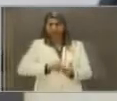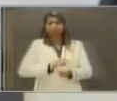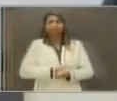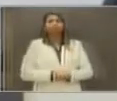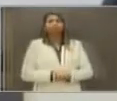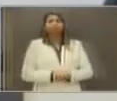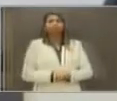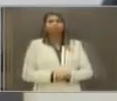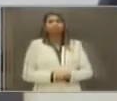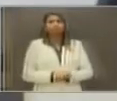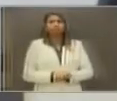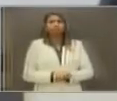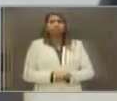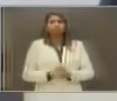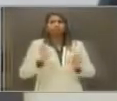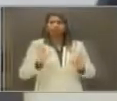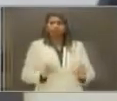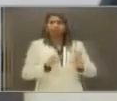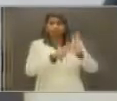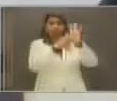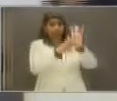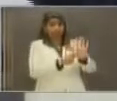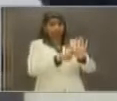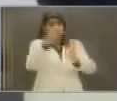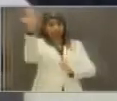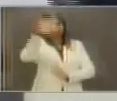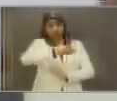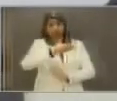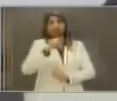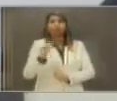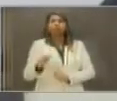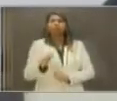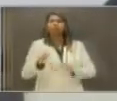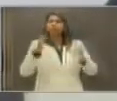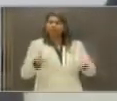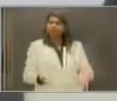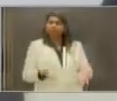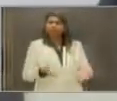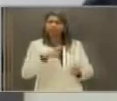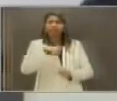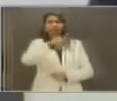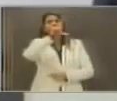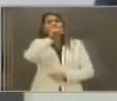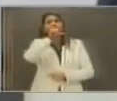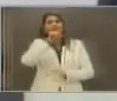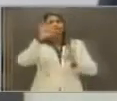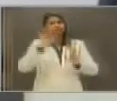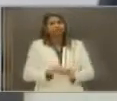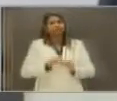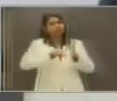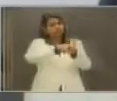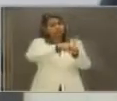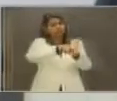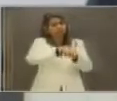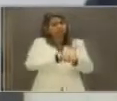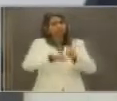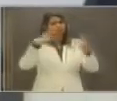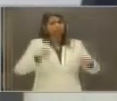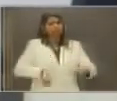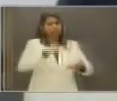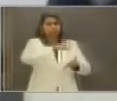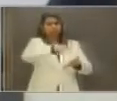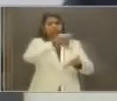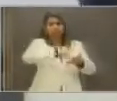A minha prova de tudo isso que estou falando está lá na Assembleia Legislativa do Estado. Basta buscar os registros da Assembleia e ver quem